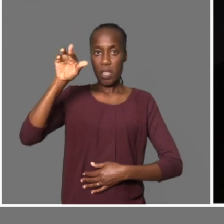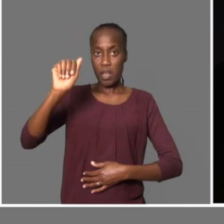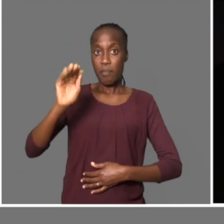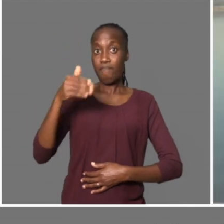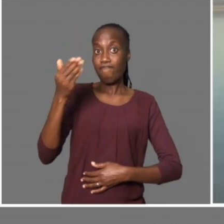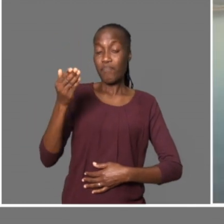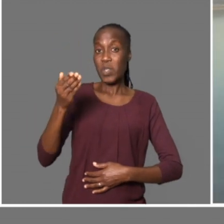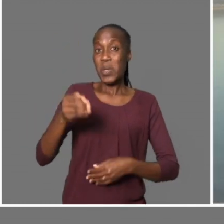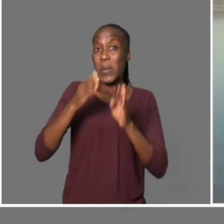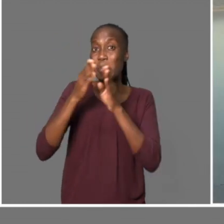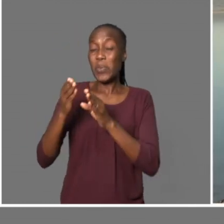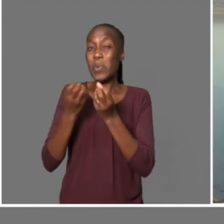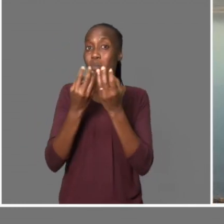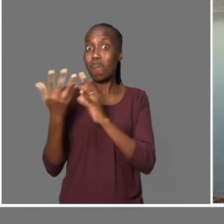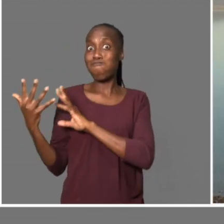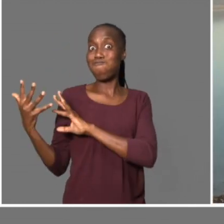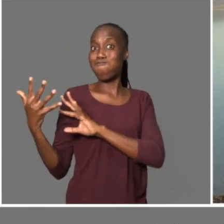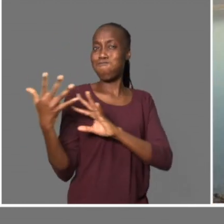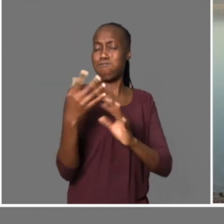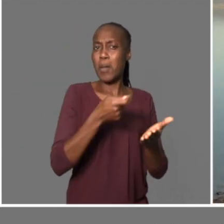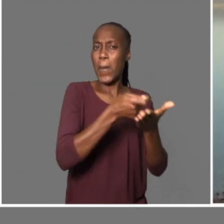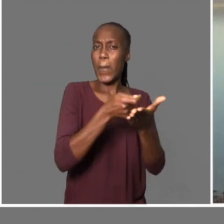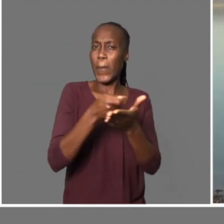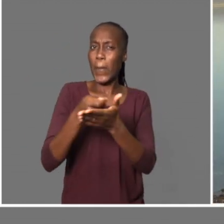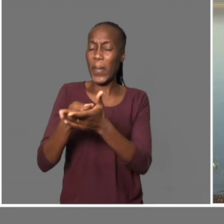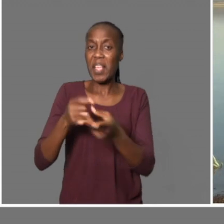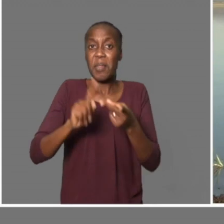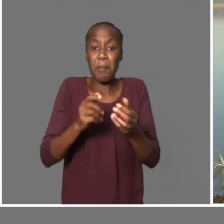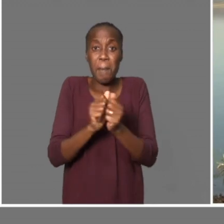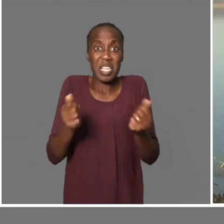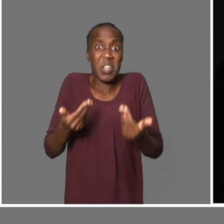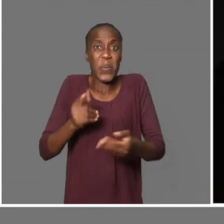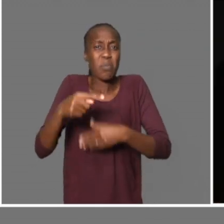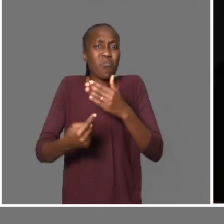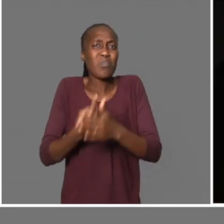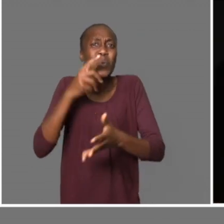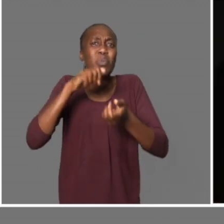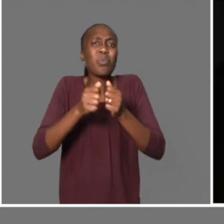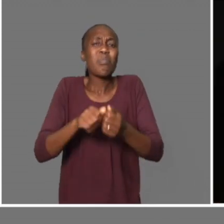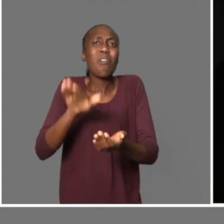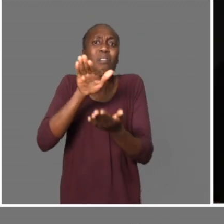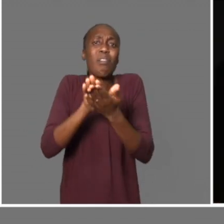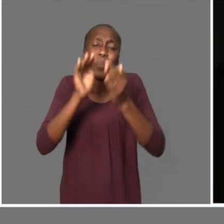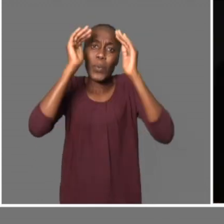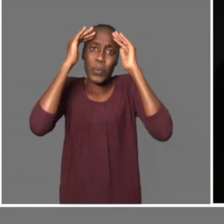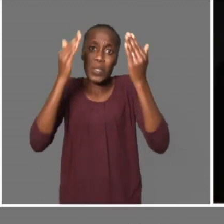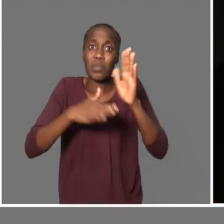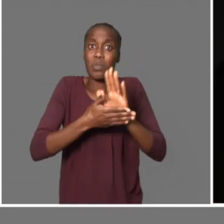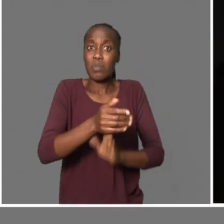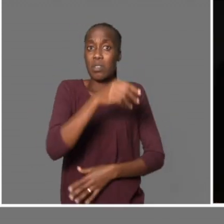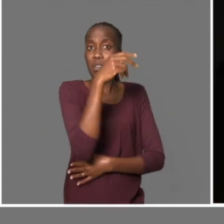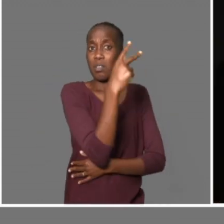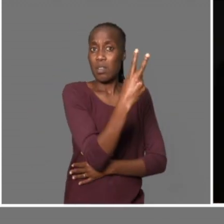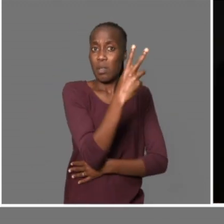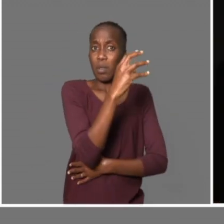comprava, uma guéva vinha comprar até não conseguir. Agora, do momento, não sei qual é o problema, porque